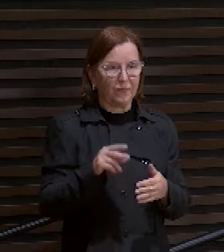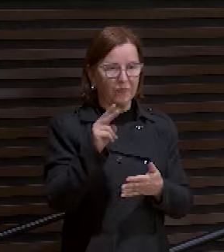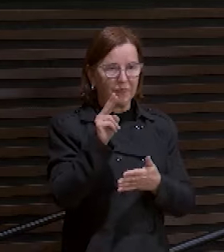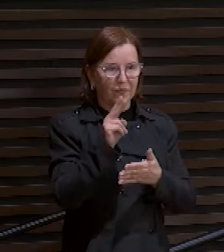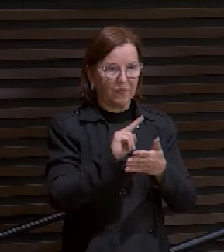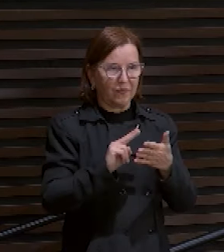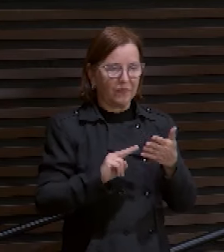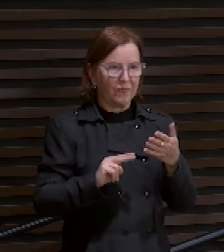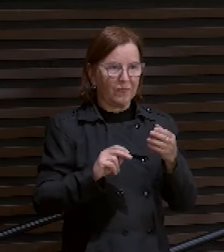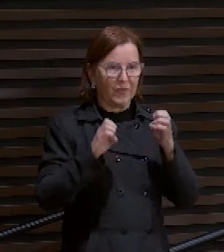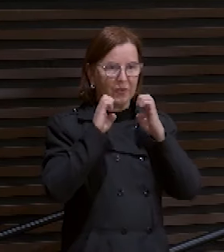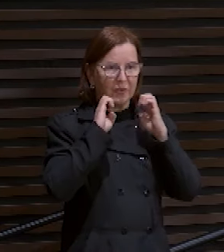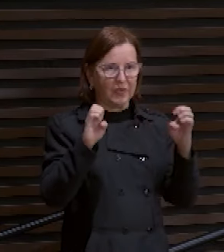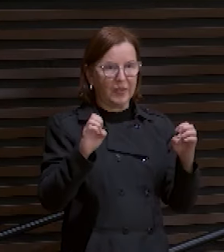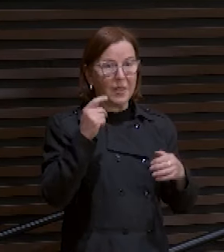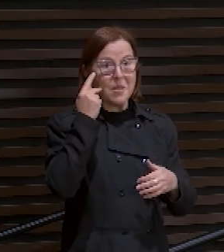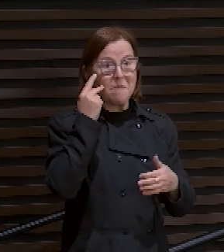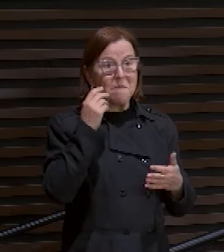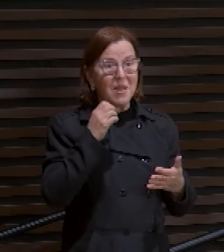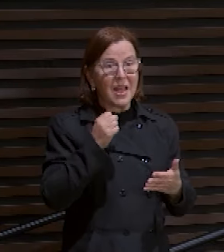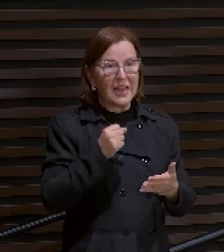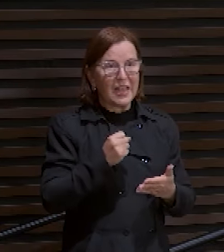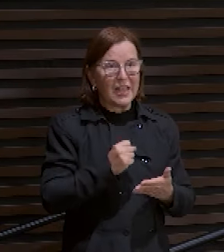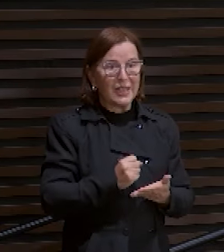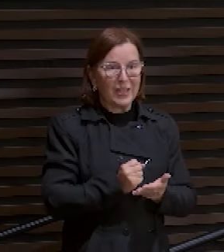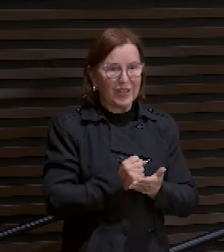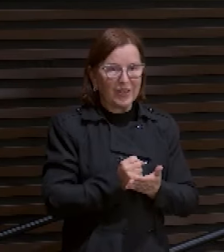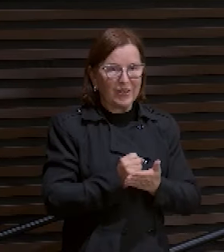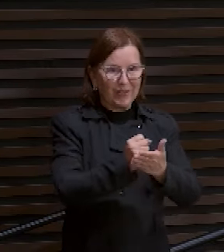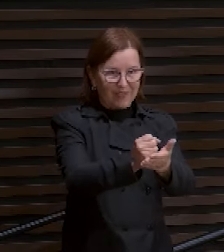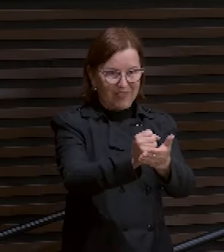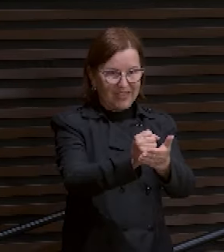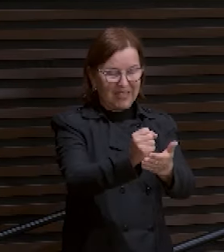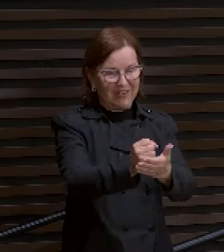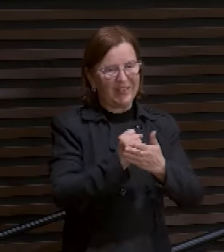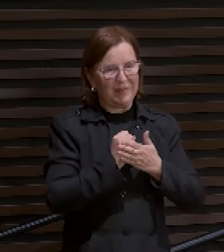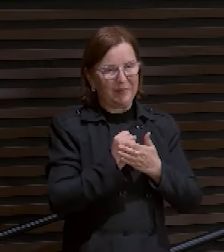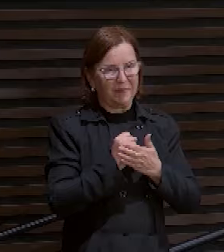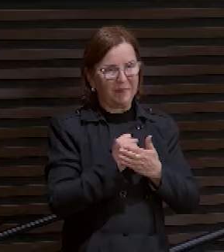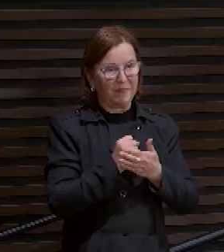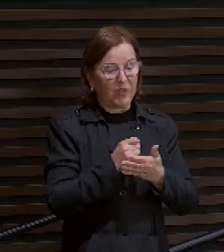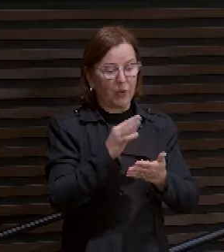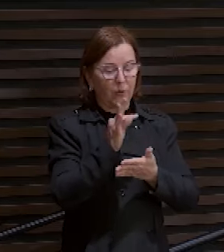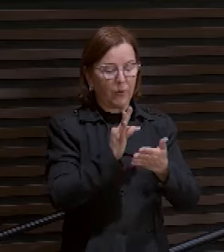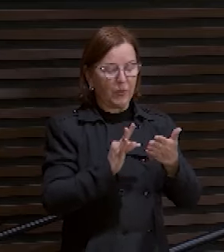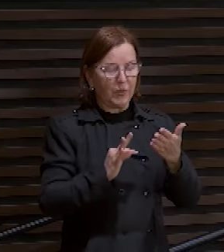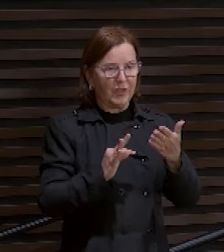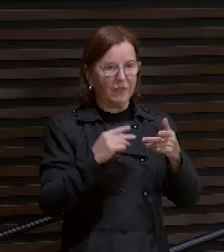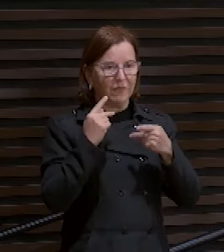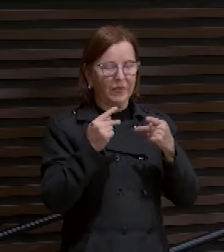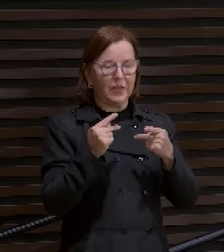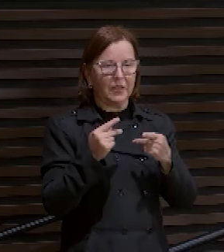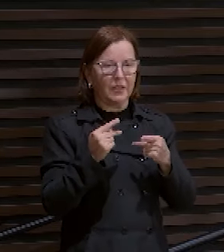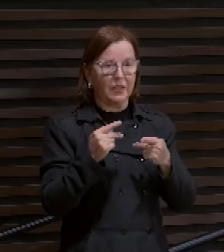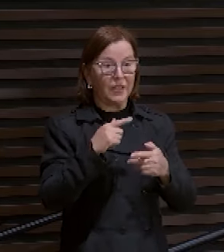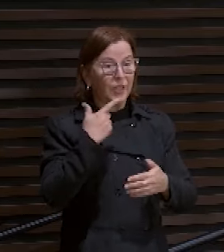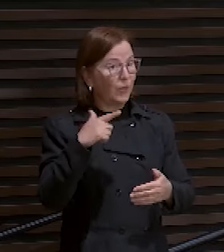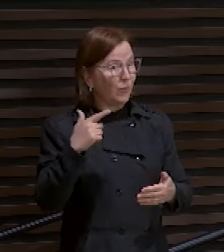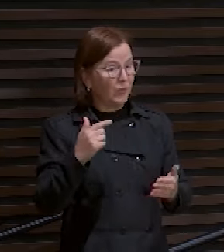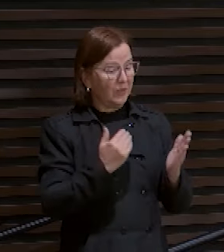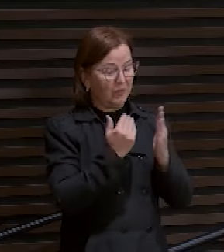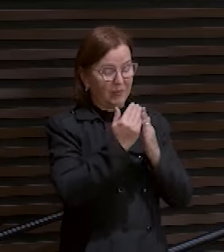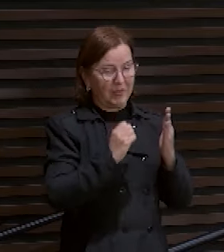por quê? Para socorrer você e eu. O texto que nós lemos diz assim, porque não temos um sumo